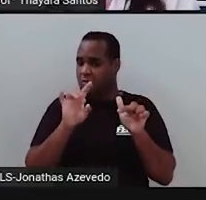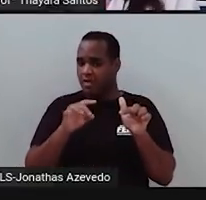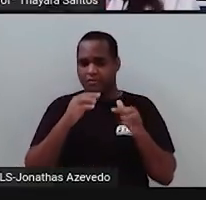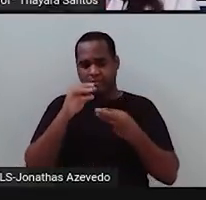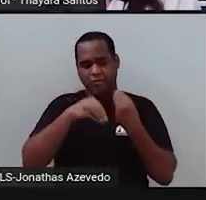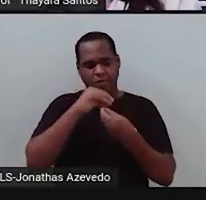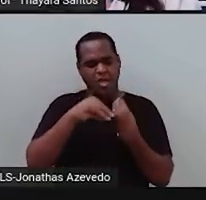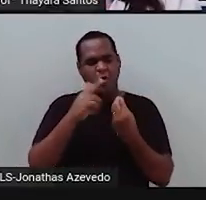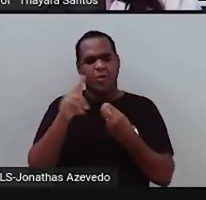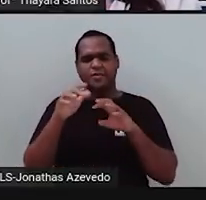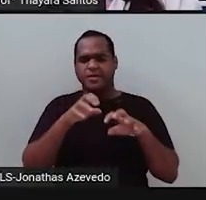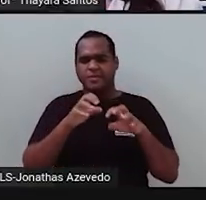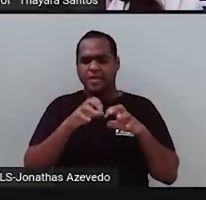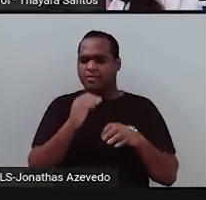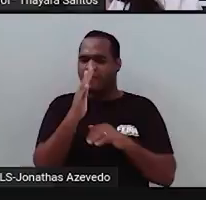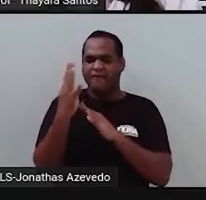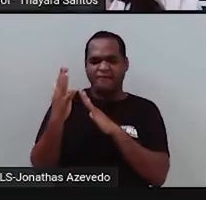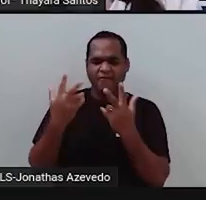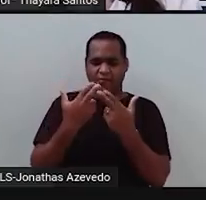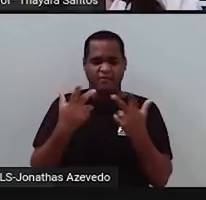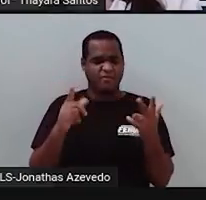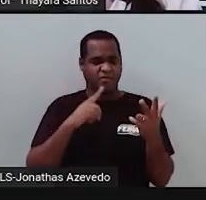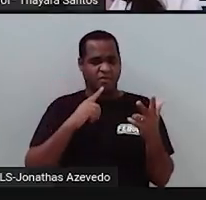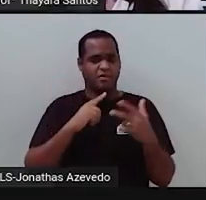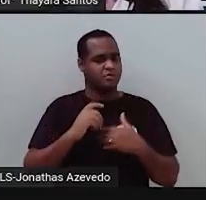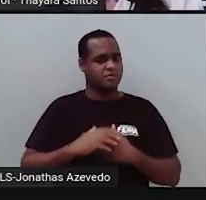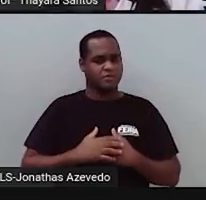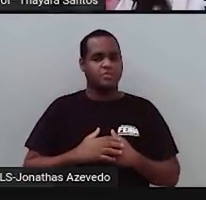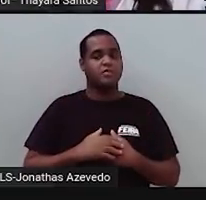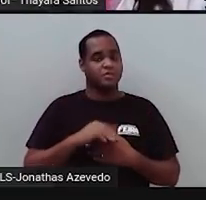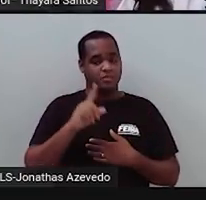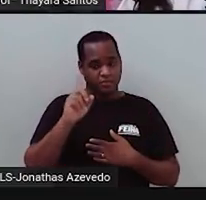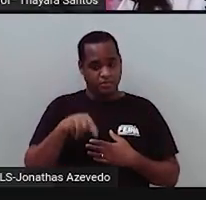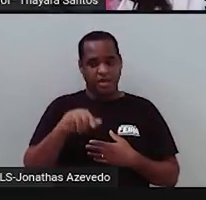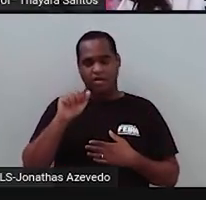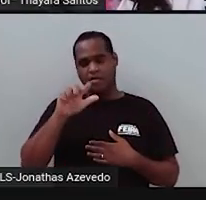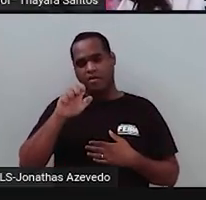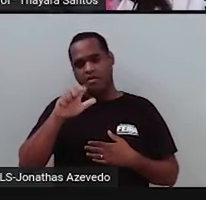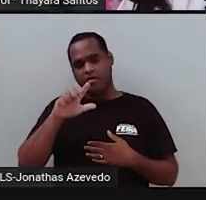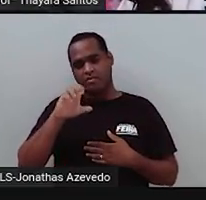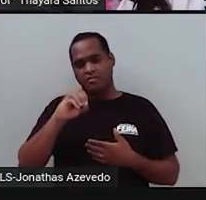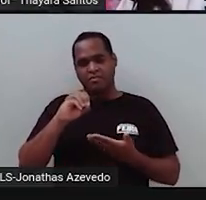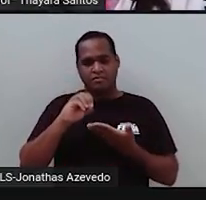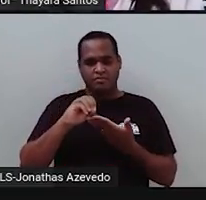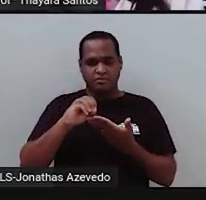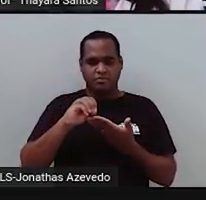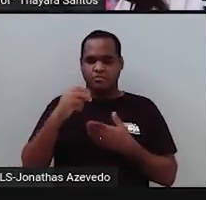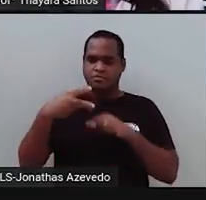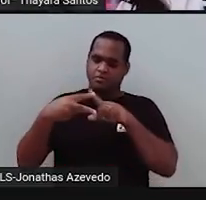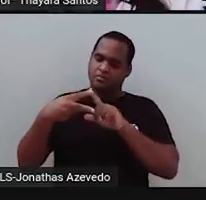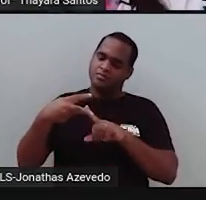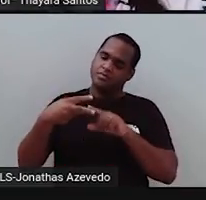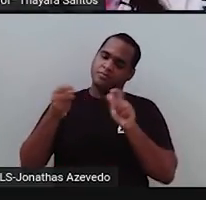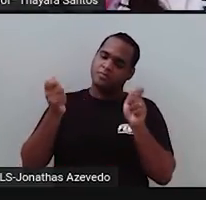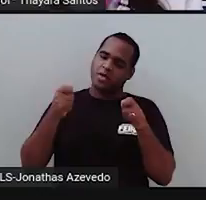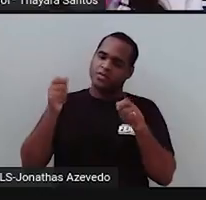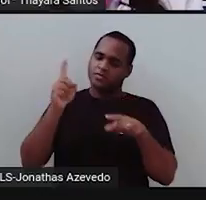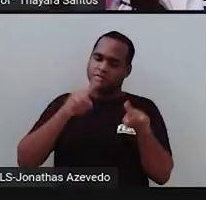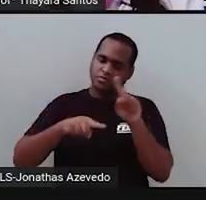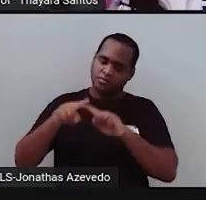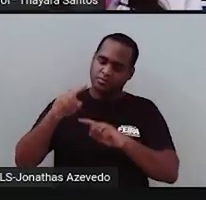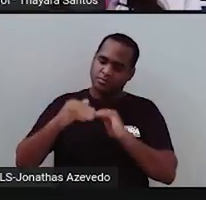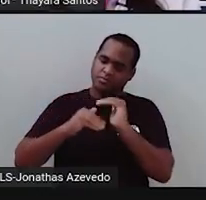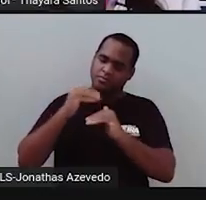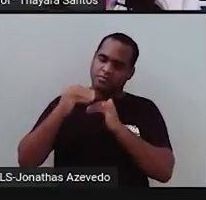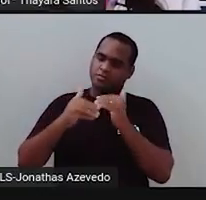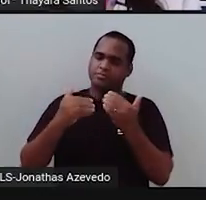influência de uma outra planta. Ela tem o alelo R, Z, duas vezes também. O alelo dominante, R